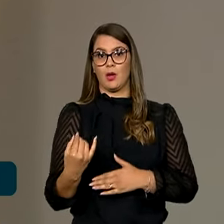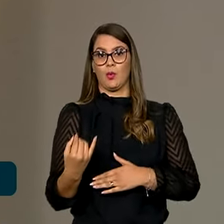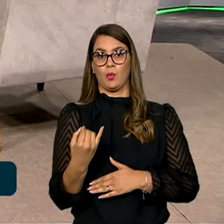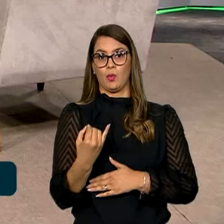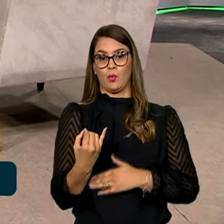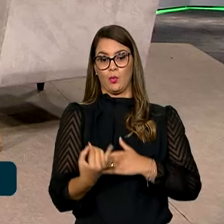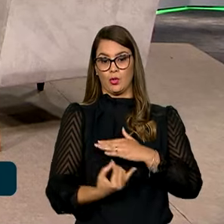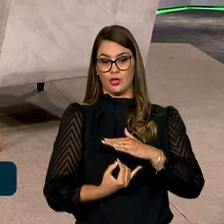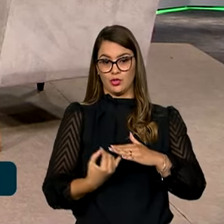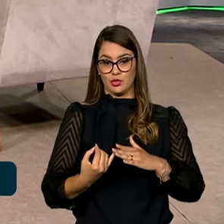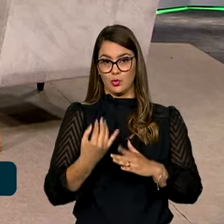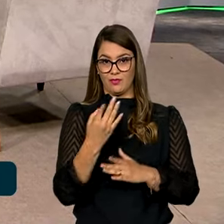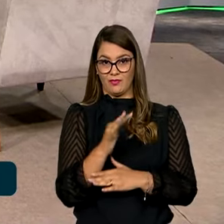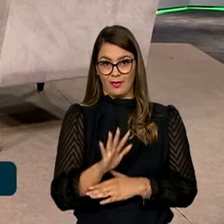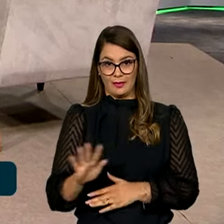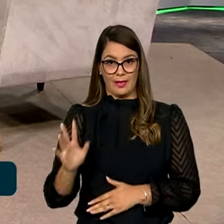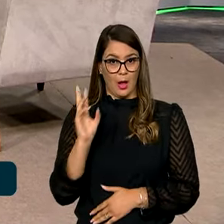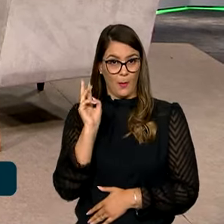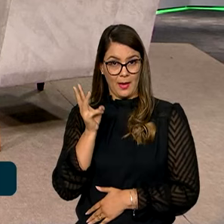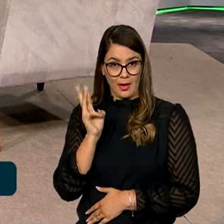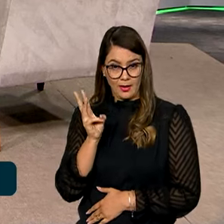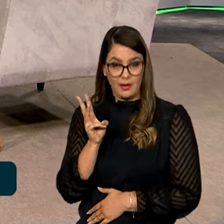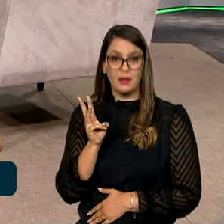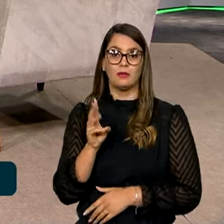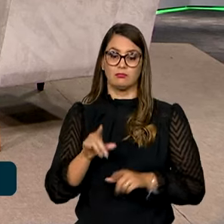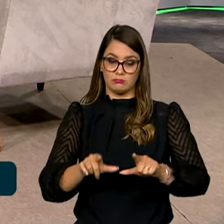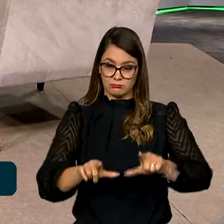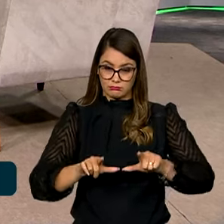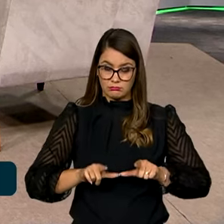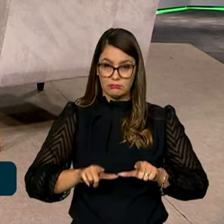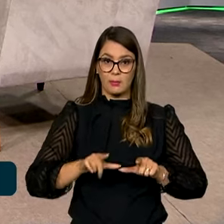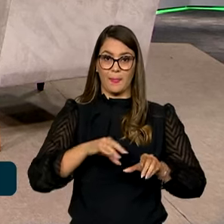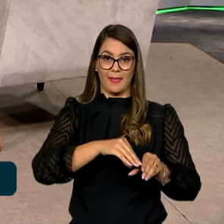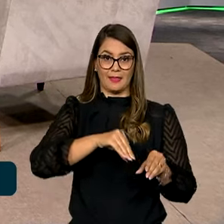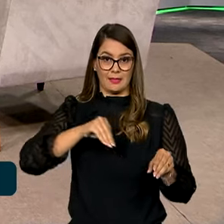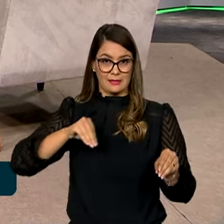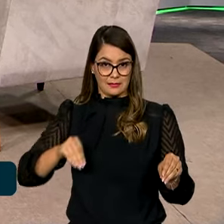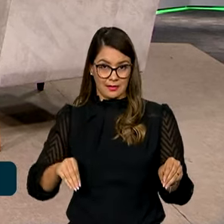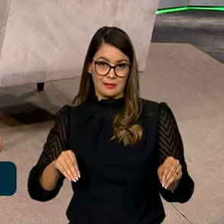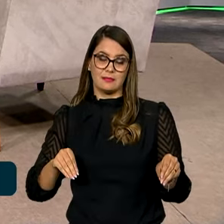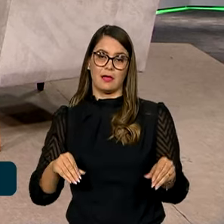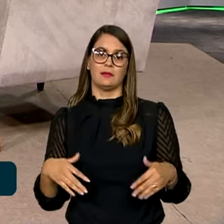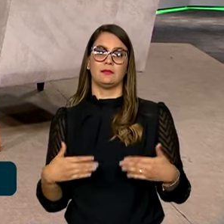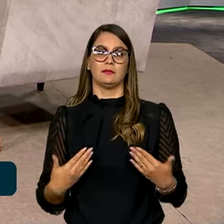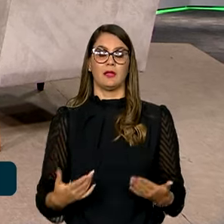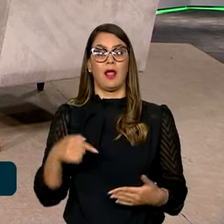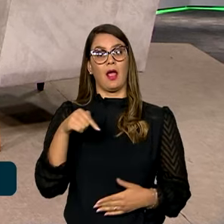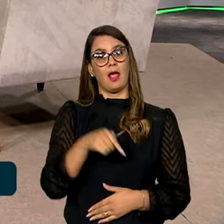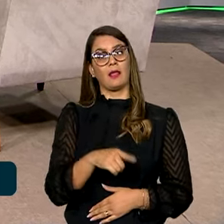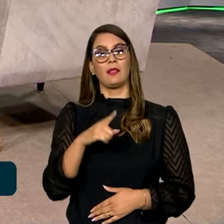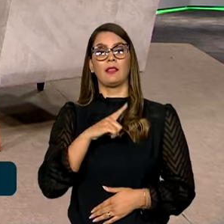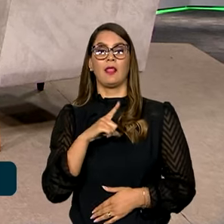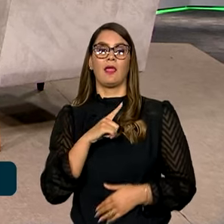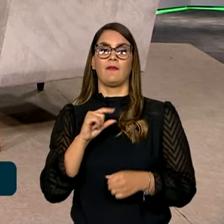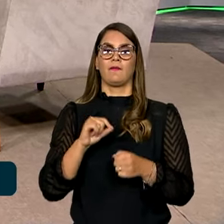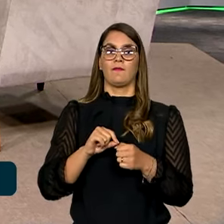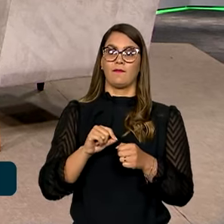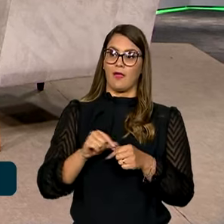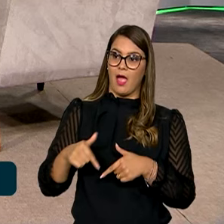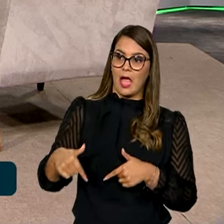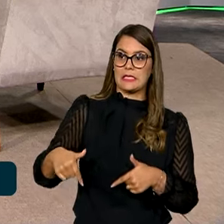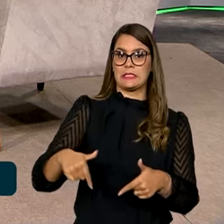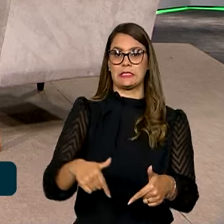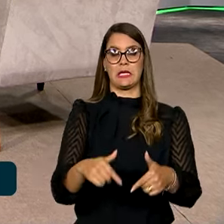Federal do Maranhão, termo de execução descentralizada, onde vão ser feitas ações